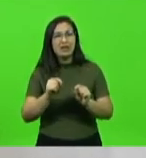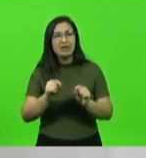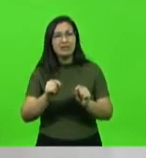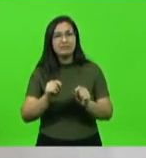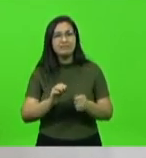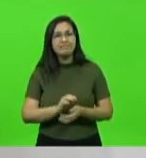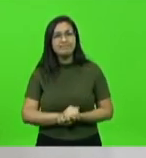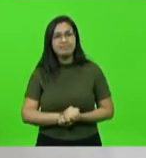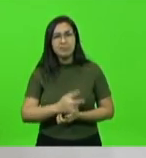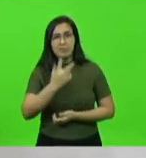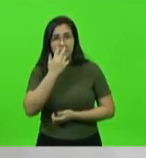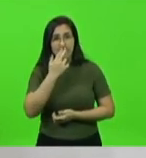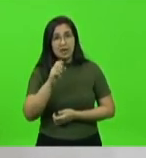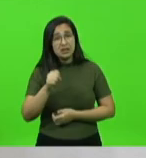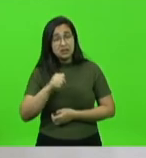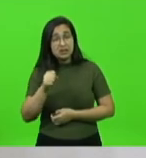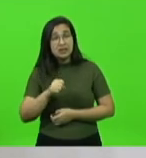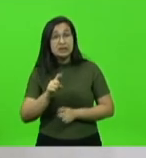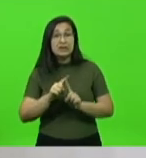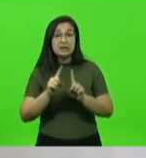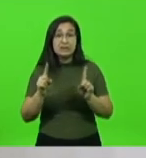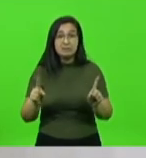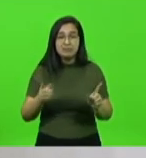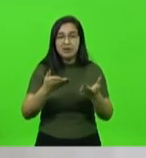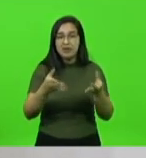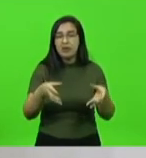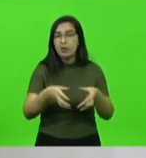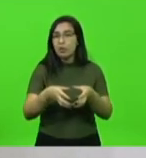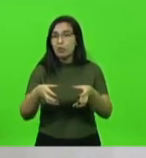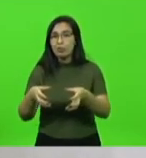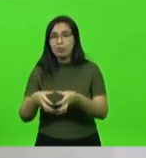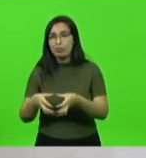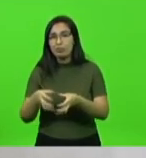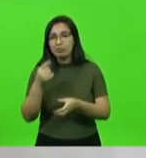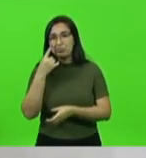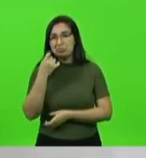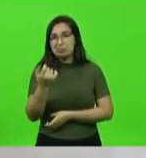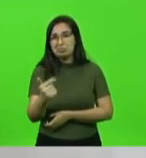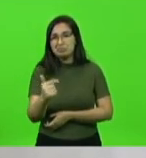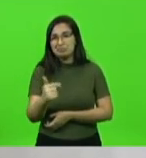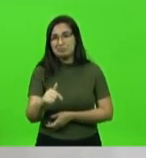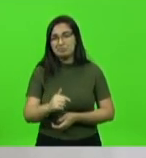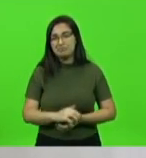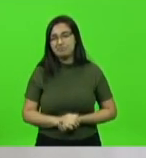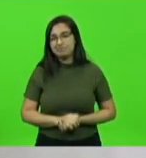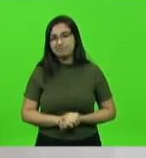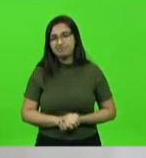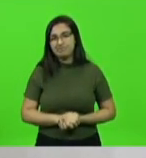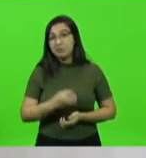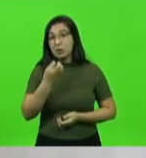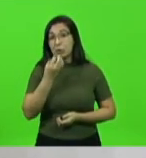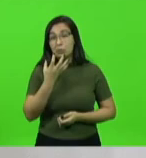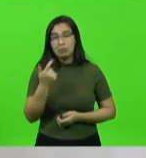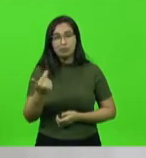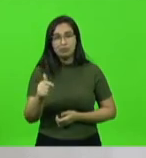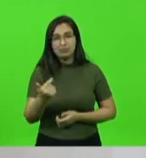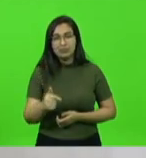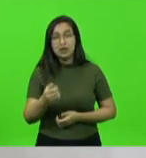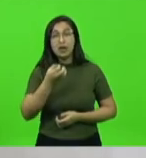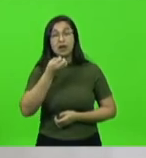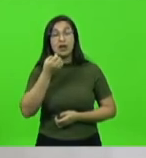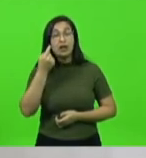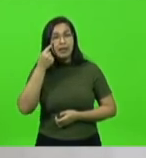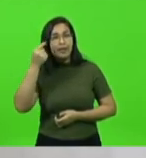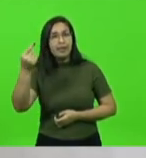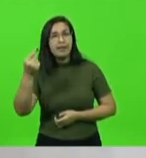Até parece que sim, mas com certeza para essas categorias não interessa. Bom relembrar a todos sobre a recente